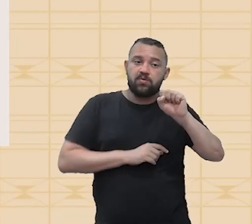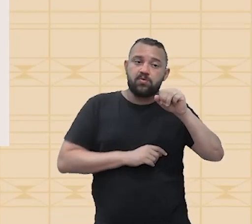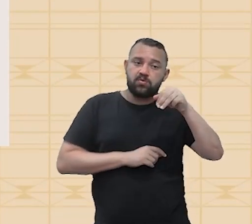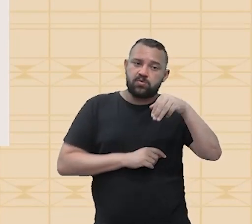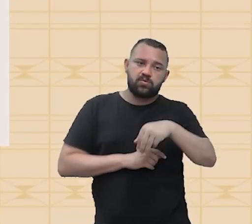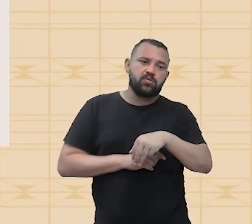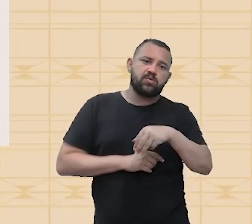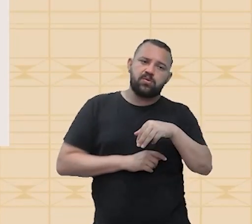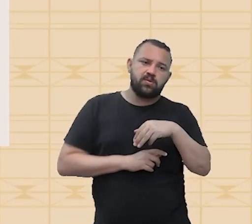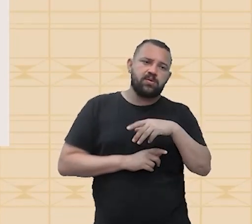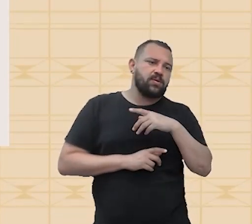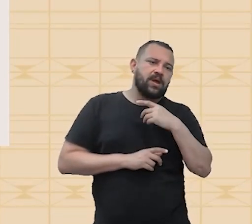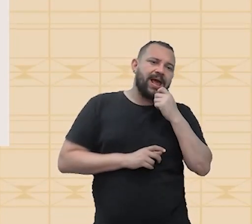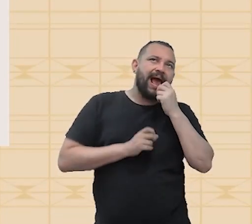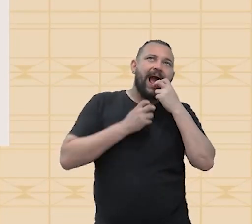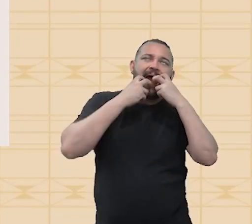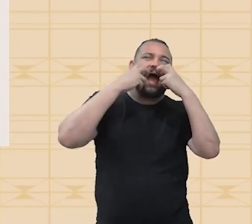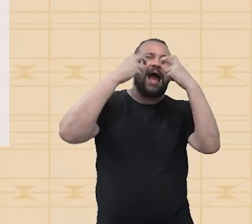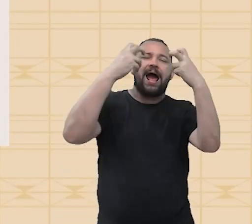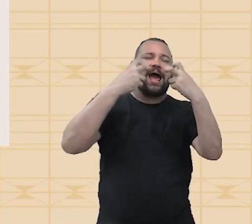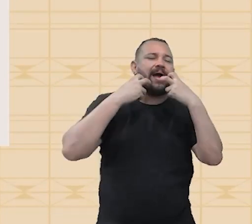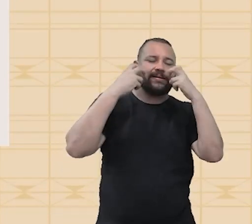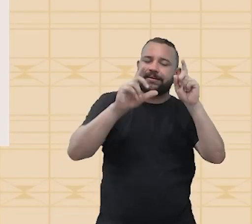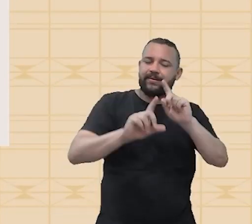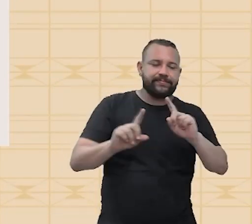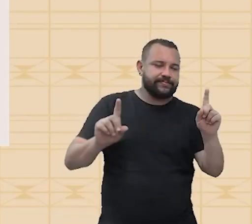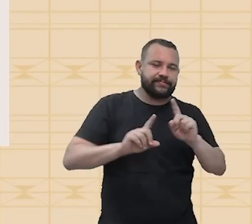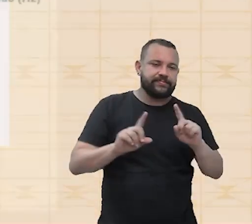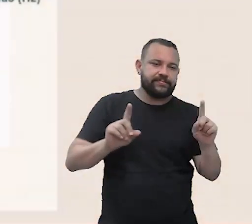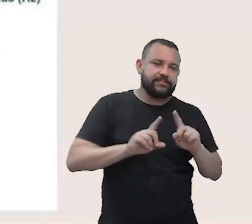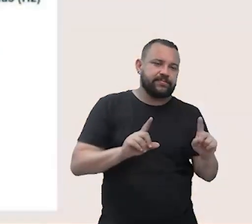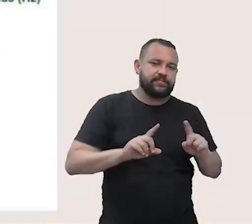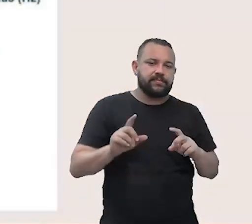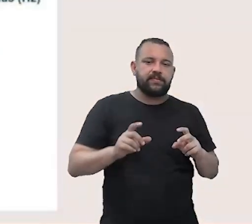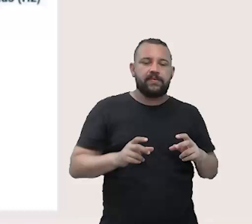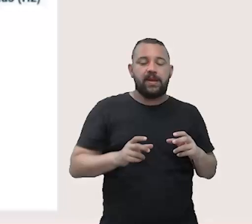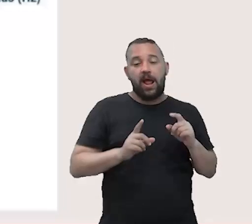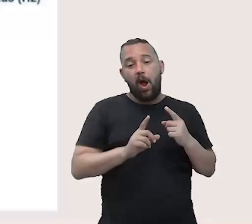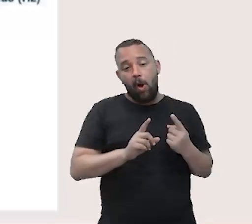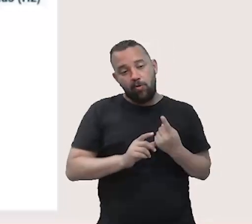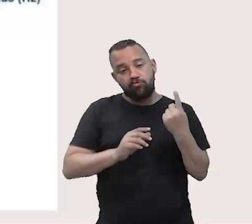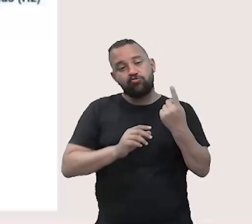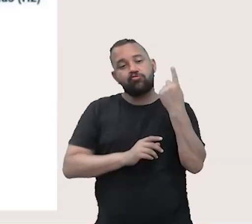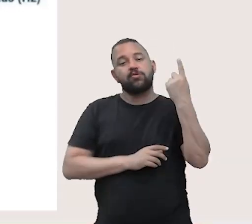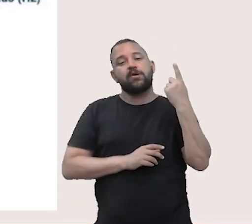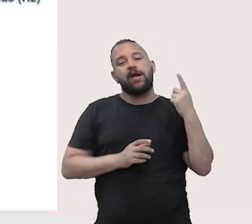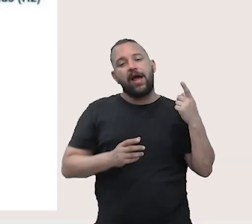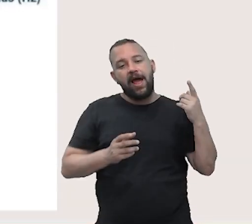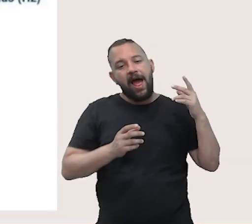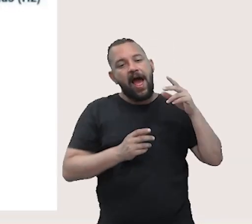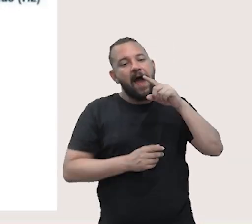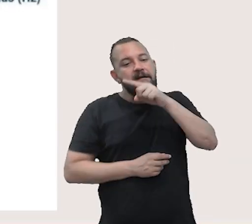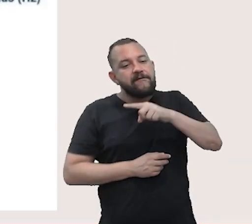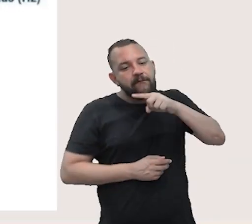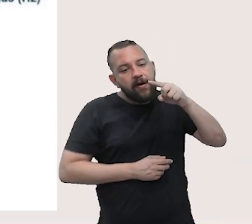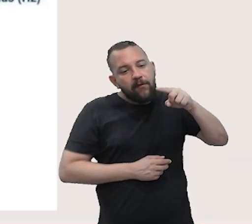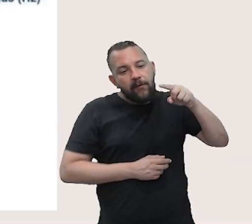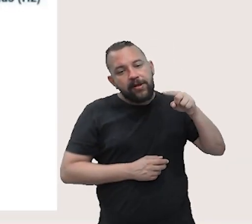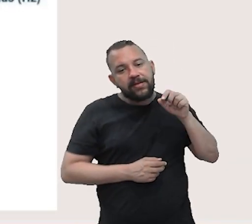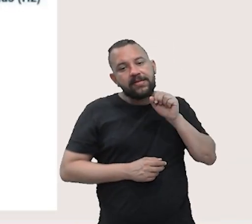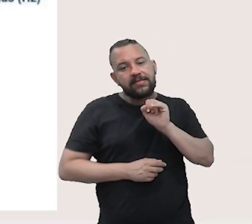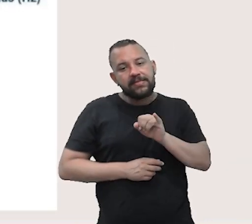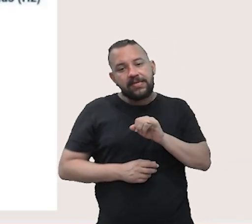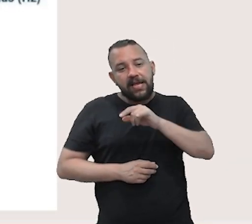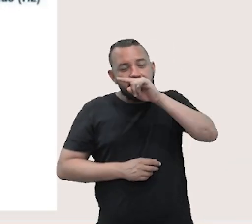nada a ver com você gritar com alguém, tá, Mequetrefe? A altura está associada à frequência. Quanto maior a